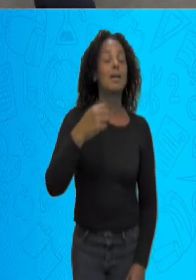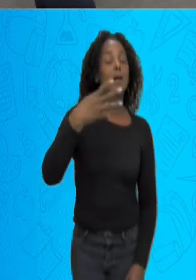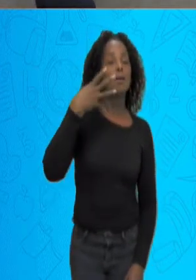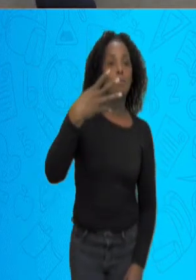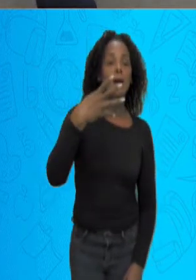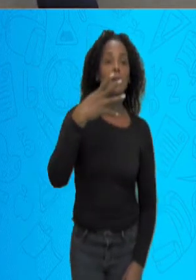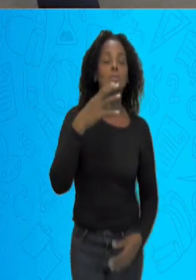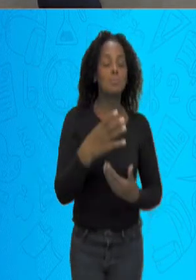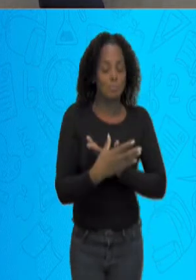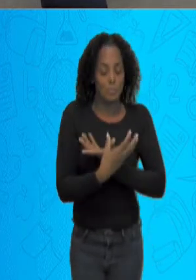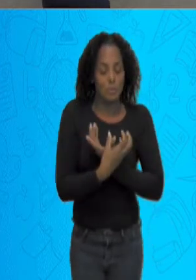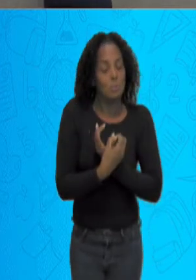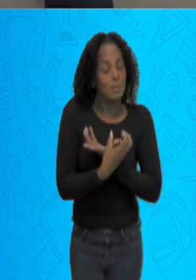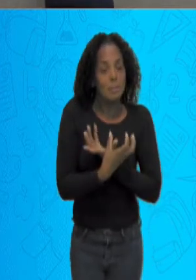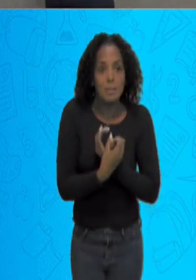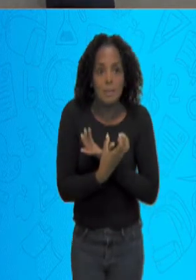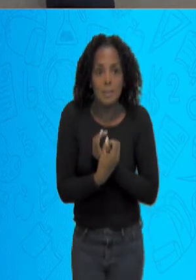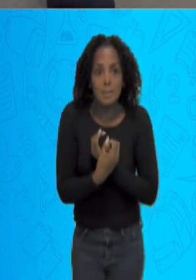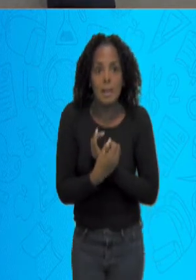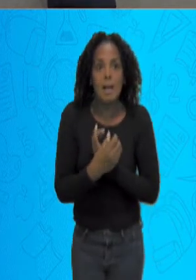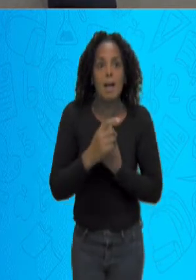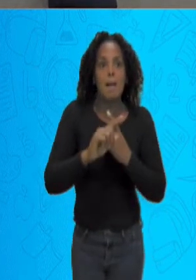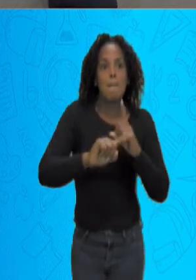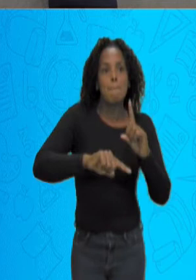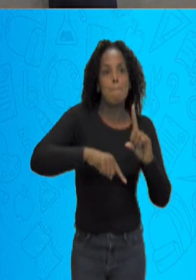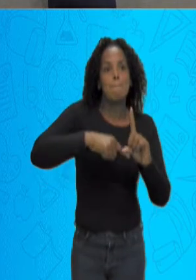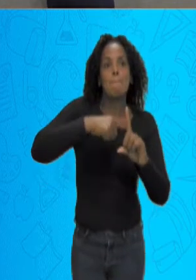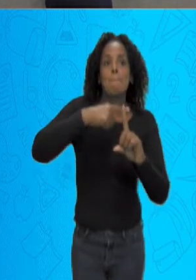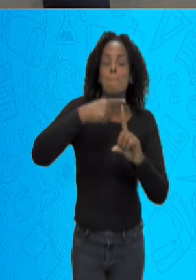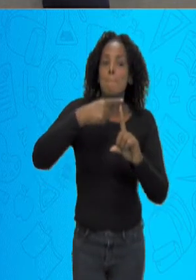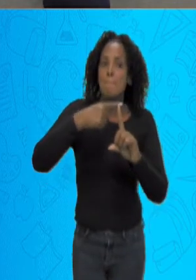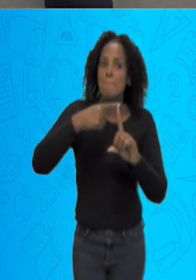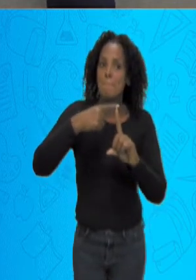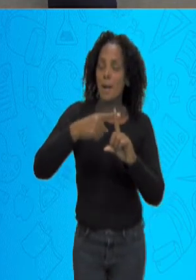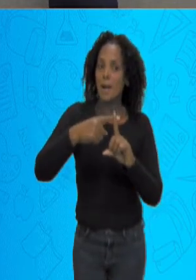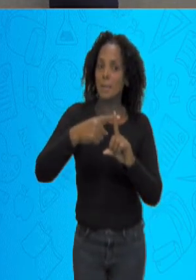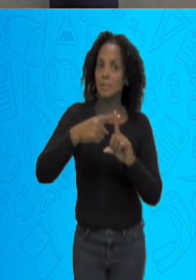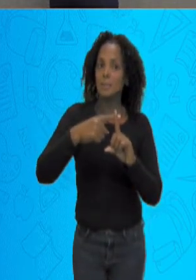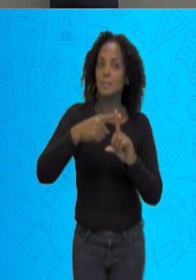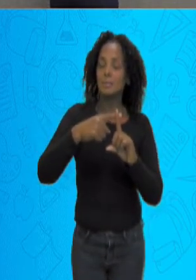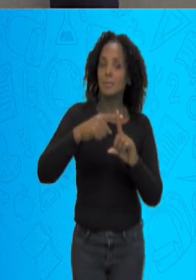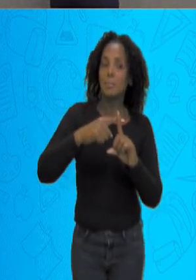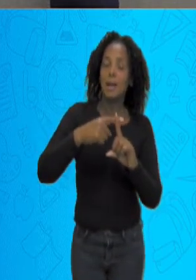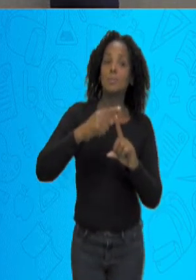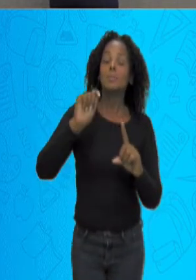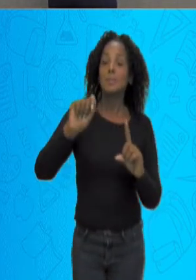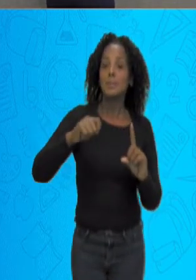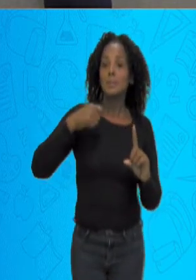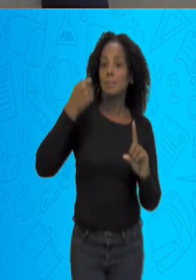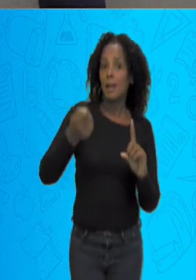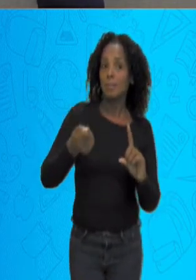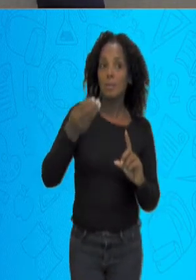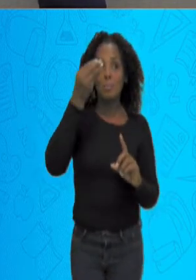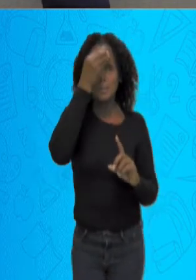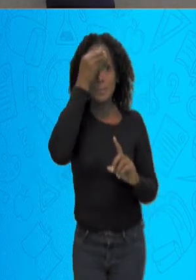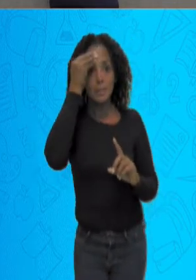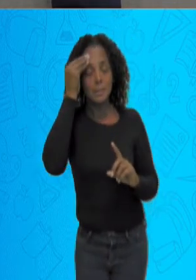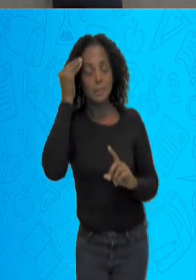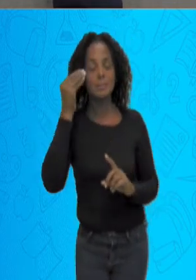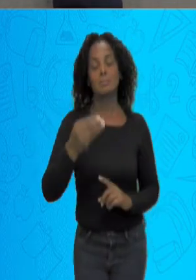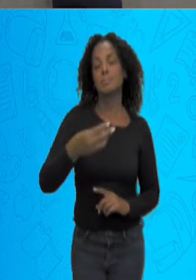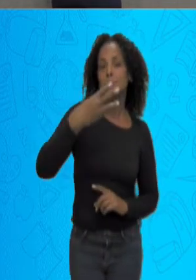quatro joaninhas. Mais o sinal da adição, que a gente não pode esquecer, que ele está aqui, ó. Três